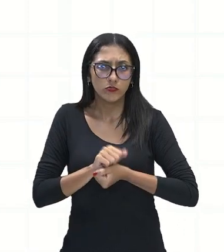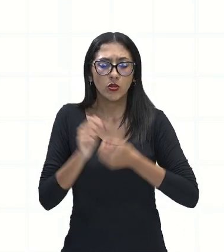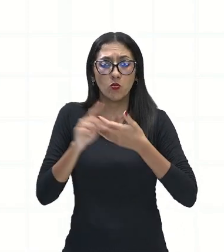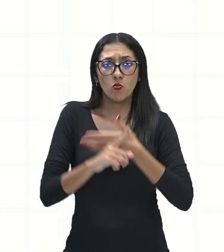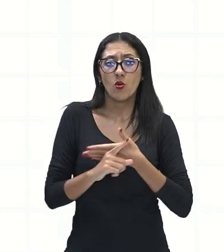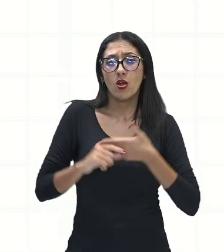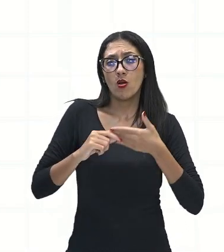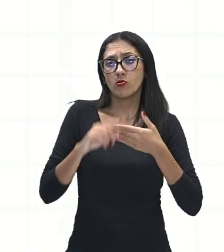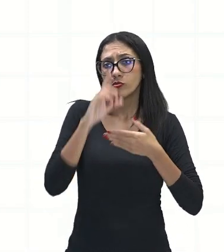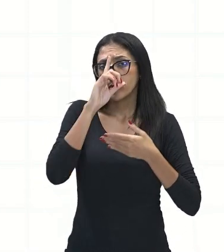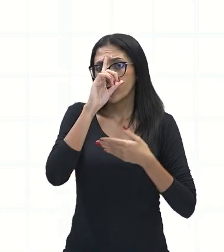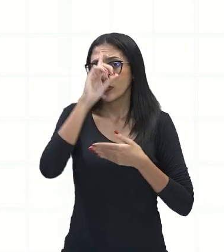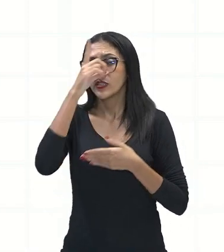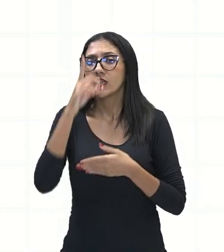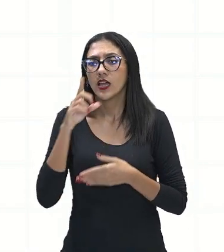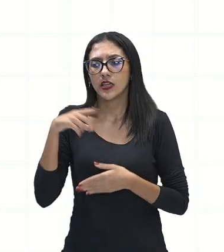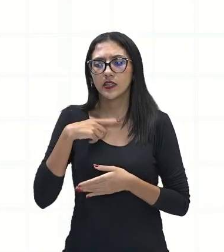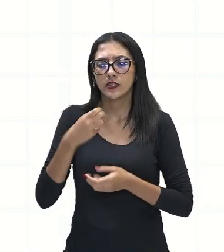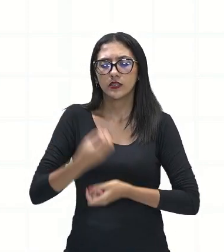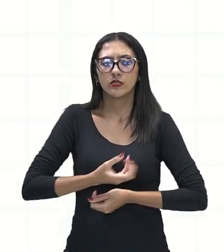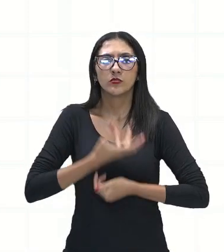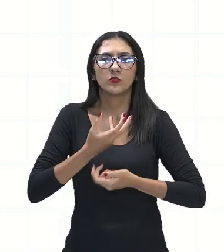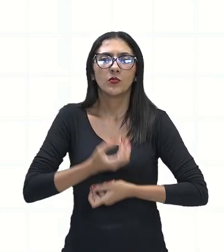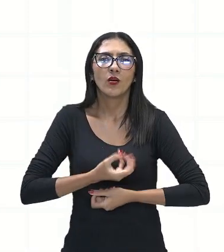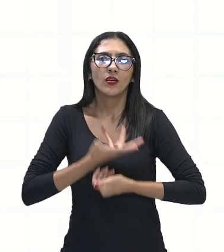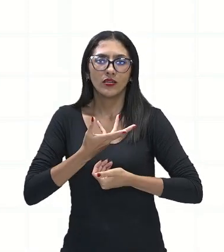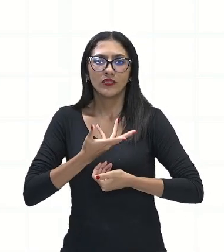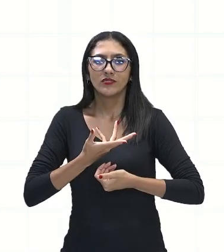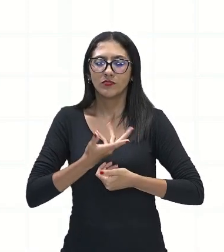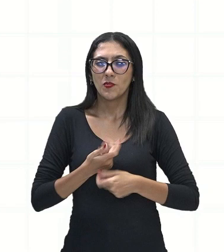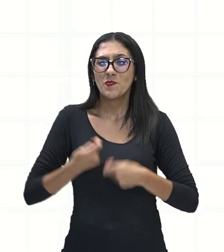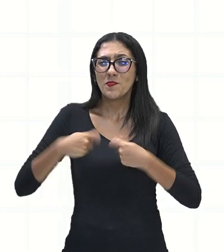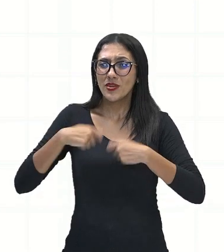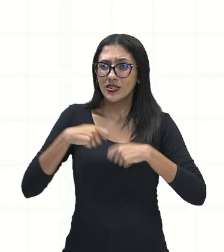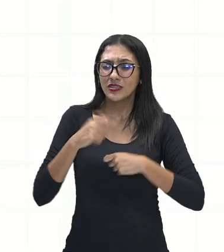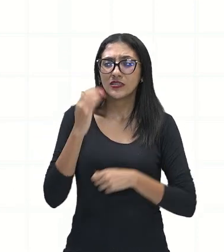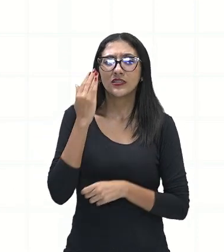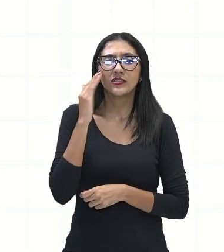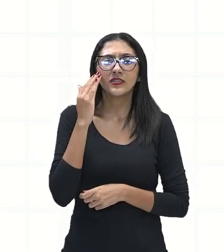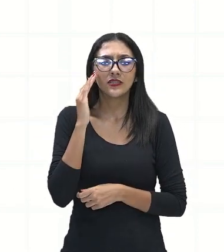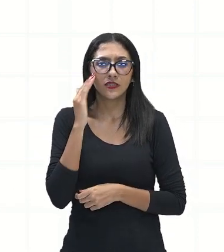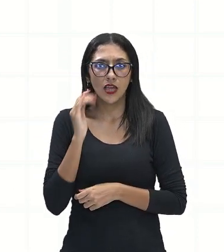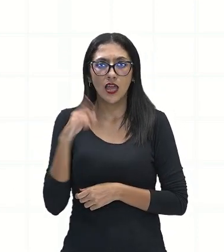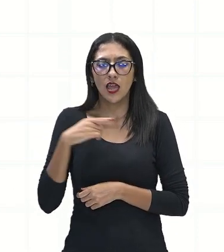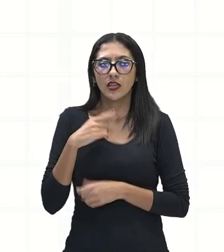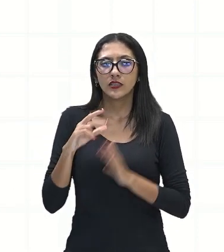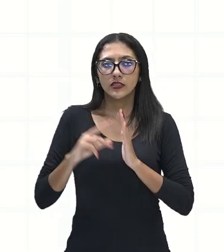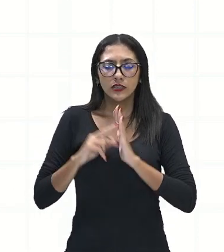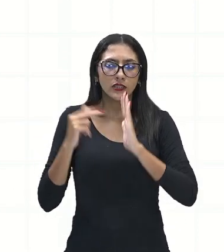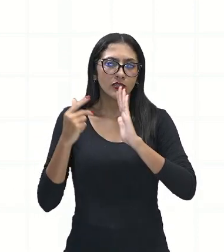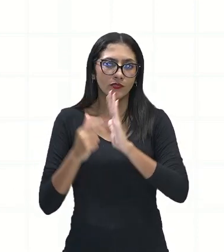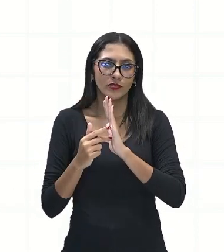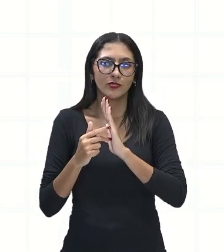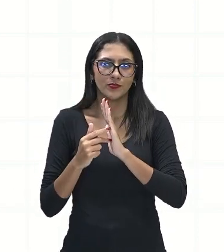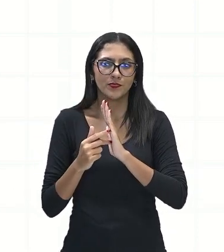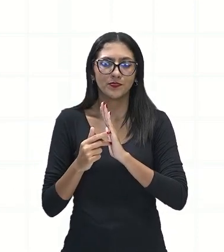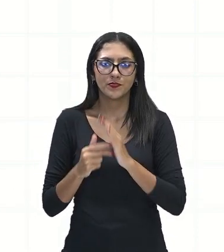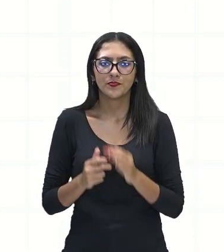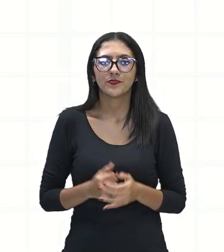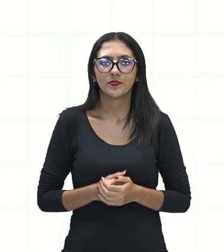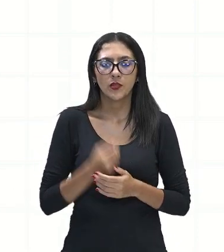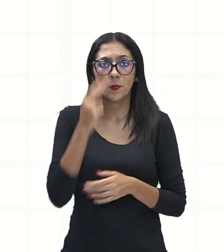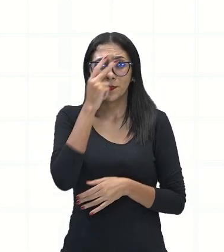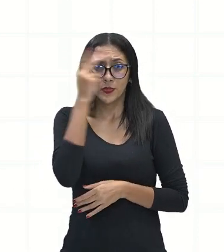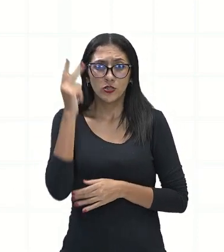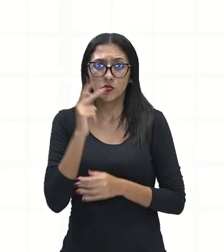esse poema, não é? Ele tem que usar as palavras para gerar um efeito de sentido ali emotivo em quem vai estar lendo